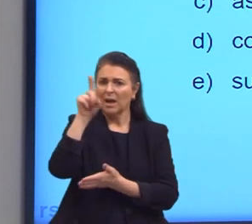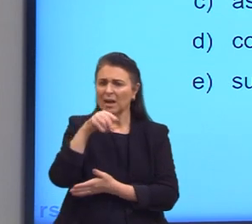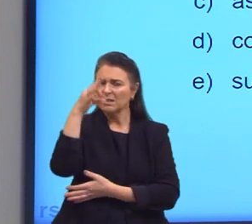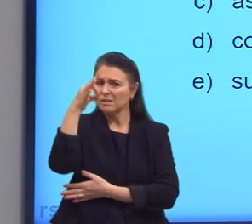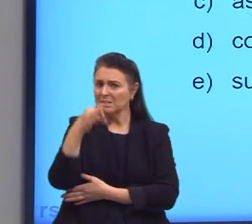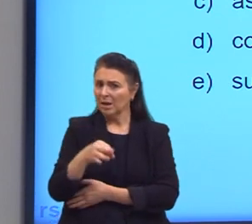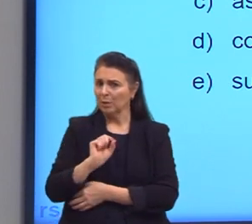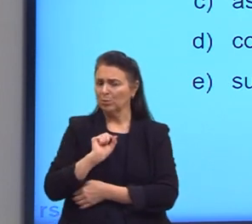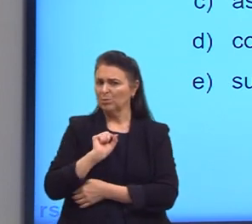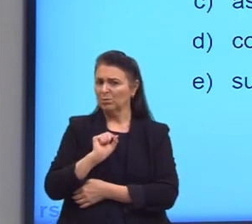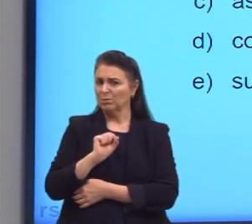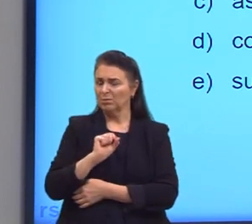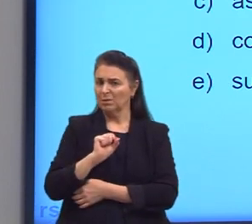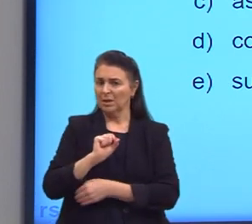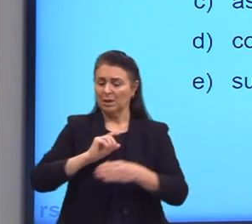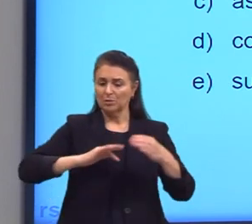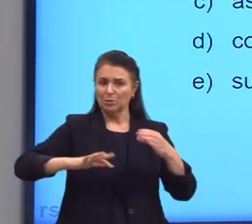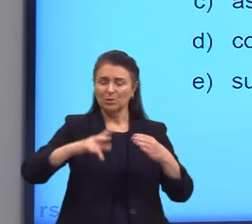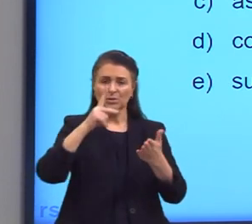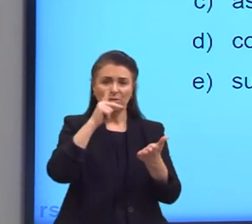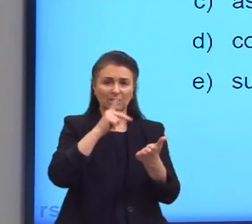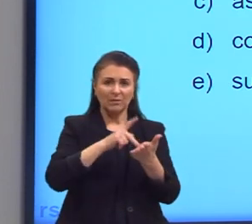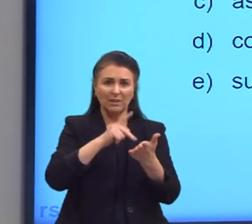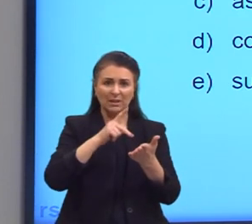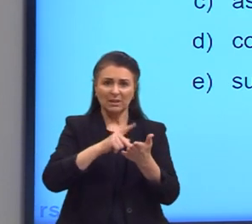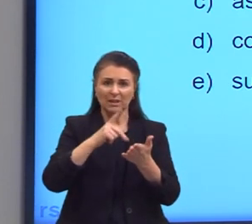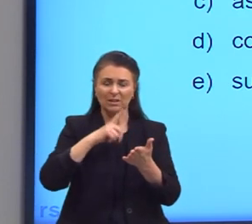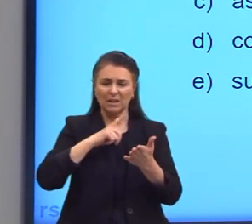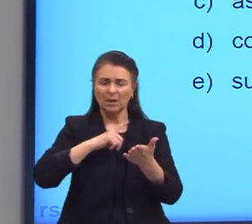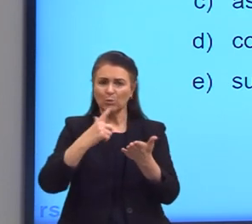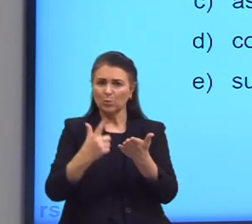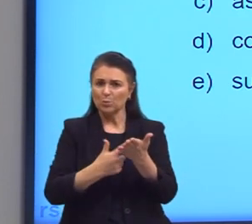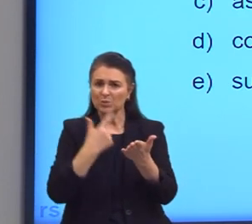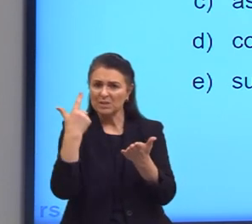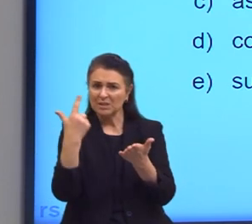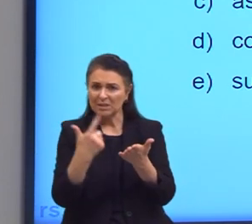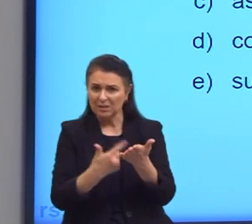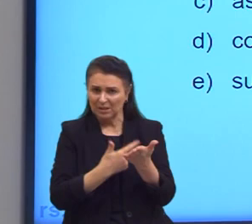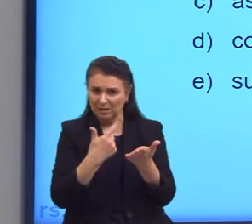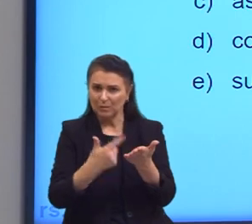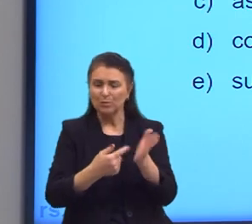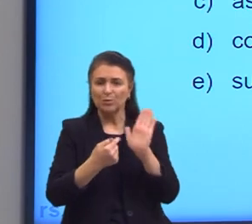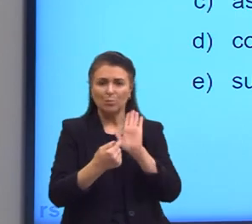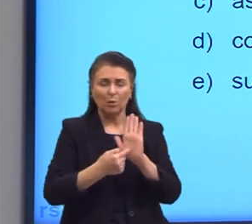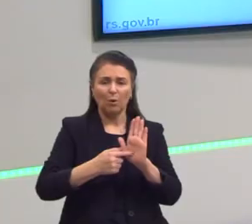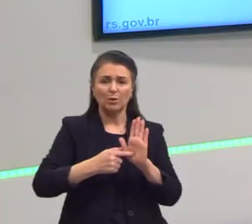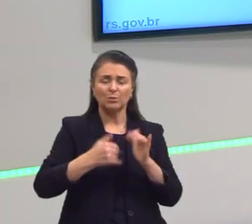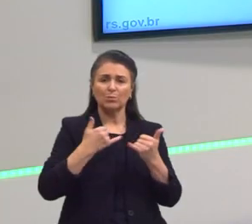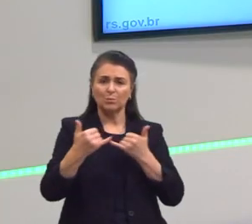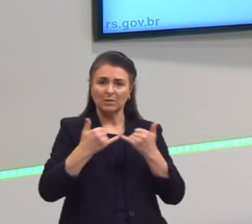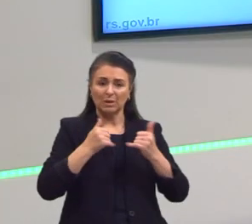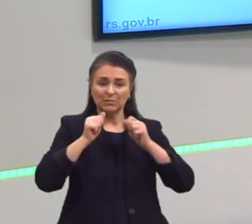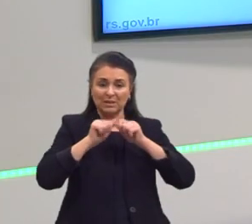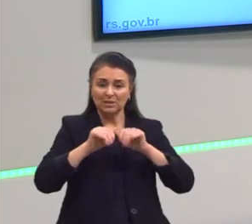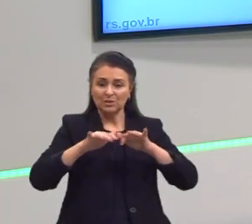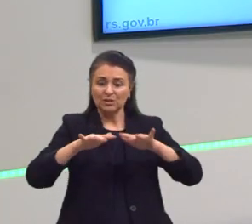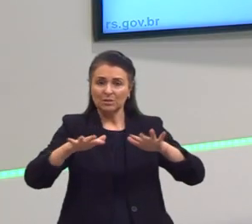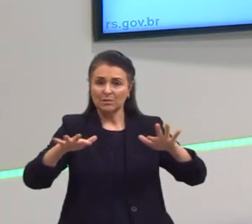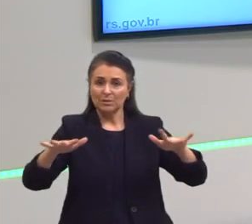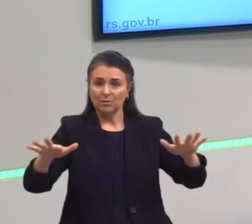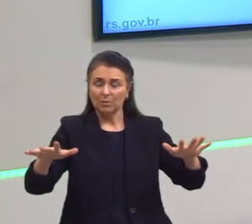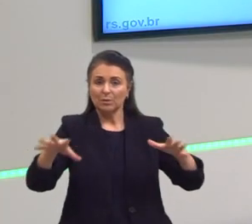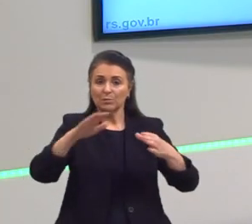afirmar que... Soluções verdadeiras é que, em alguns livros, traz as soluções dos exemplos das dispersões como sendo